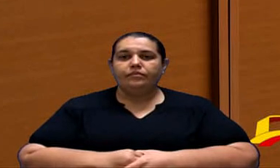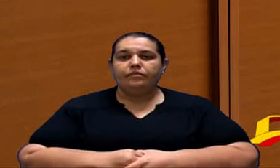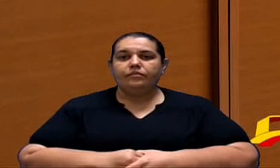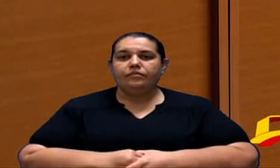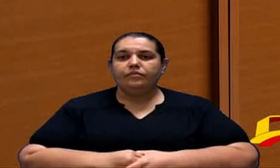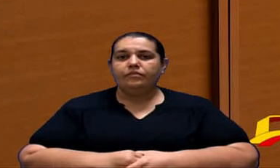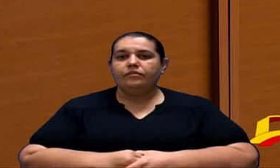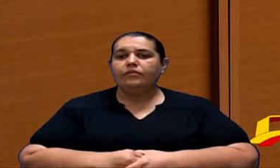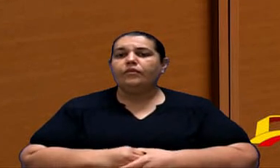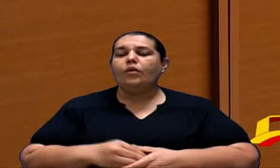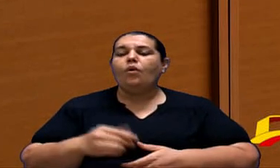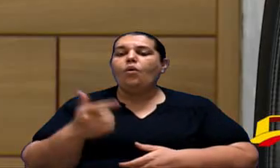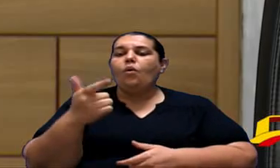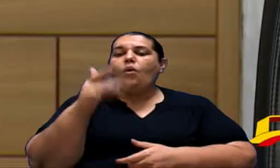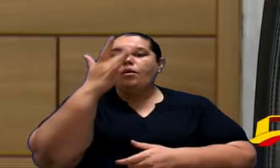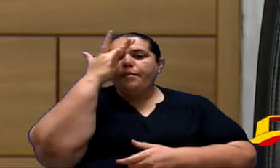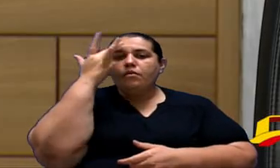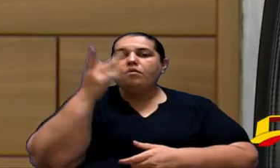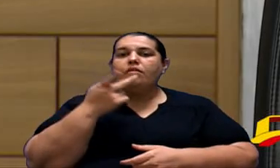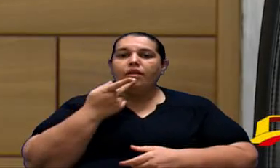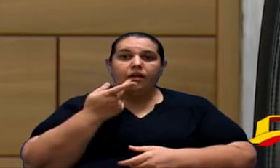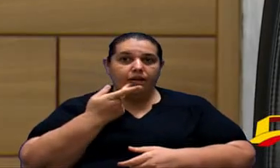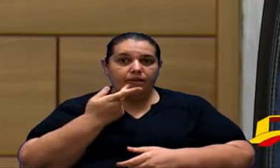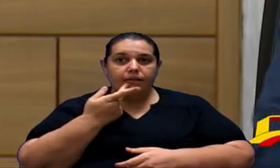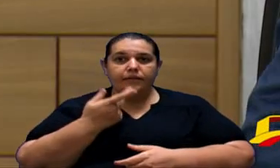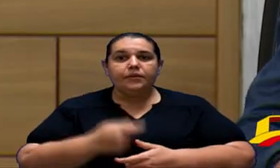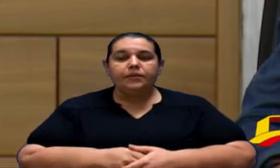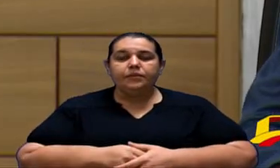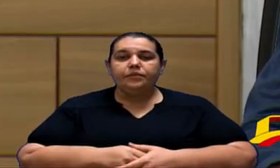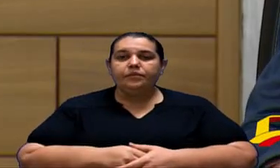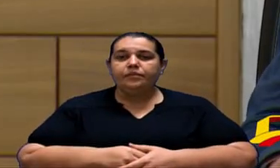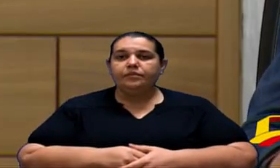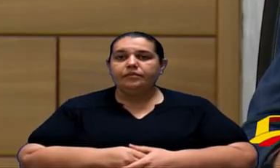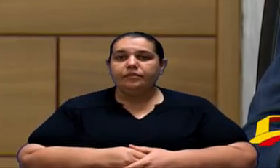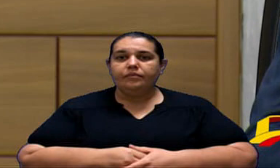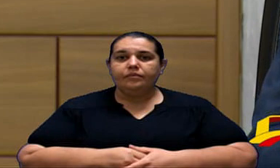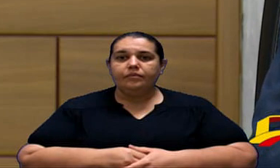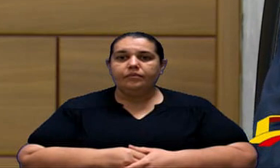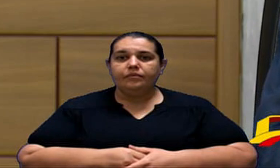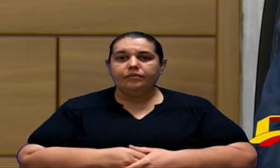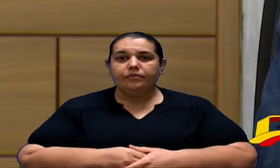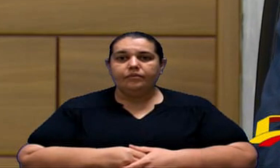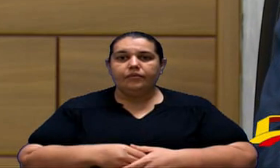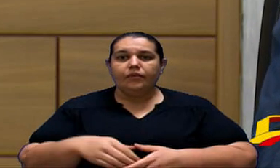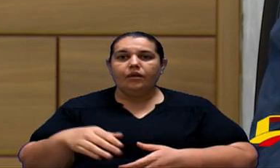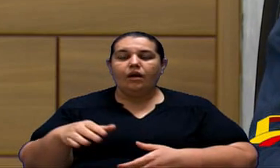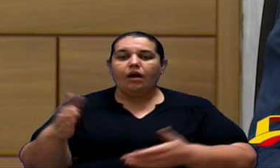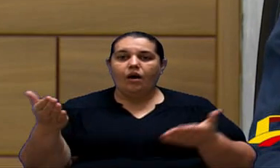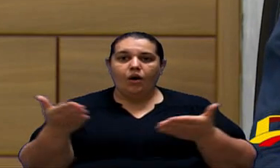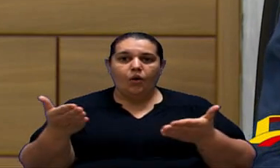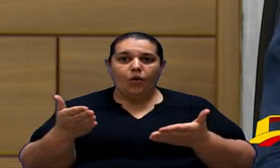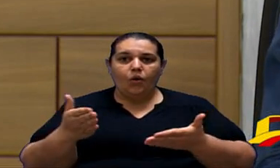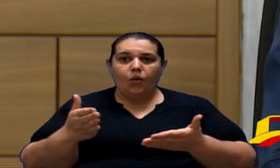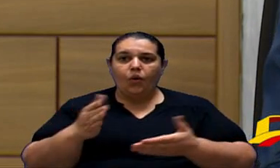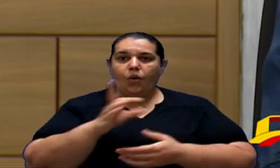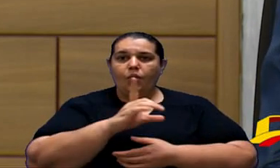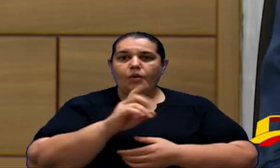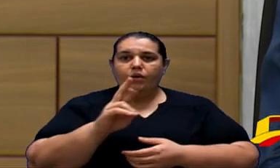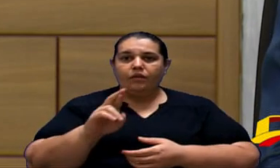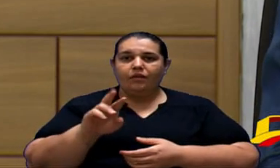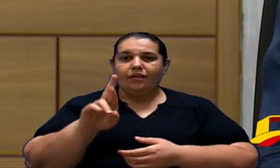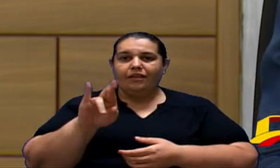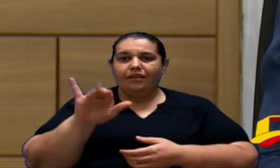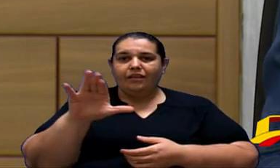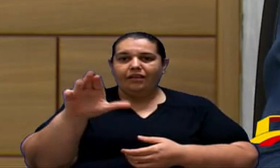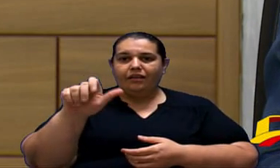Mais alguém da mesa aí? Gostaria de falar? Então, vamos ouvir o doutor Ricardo, nosso